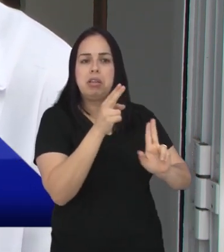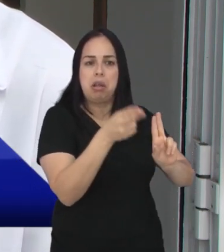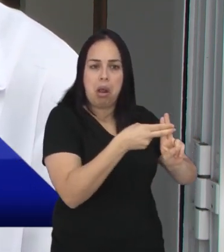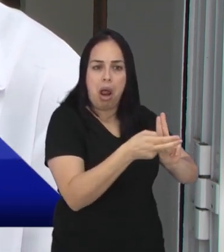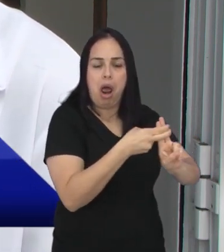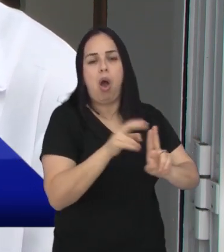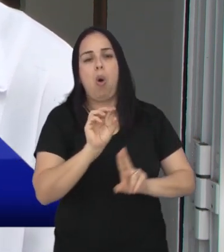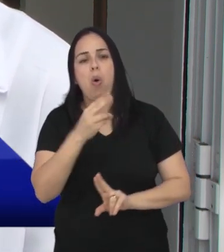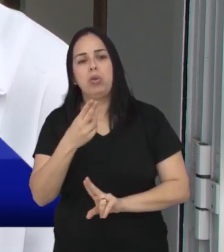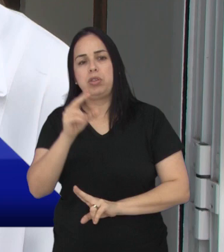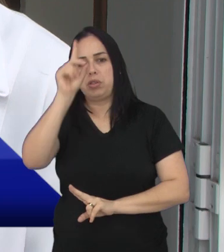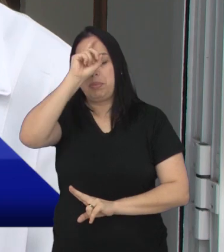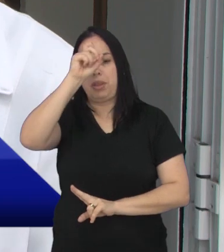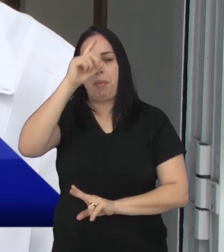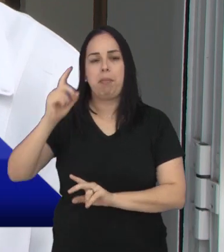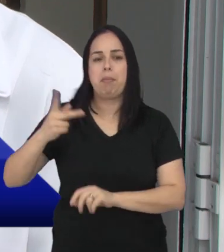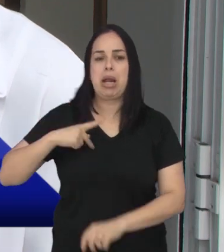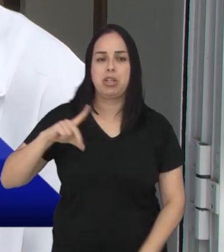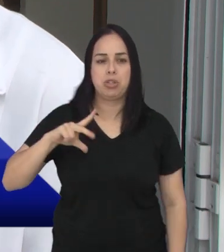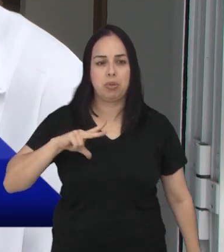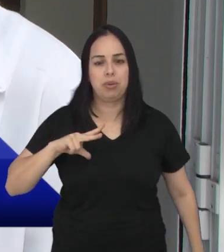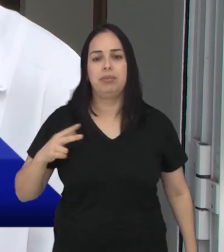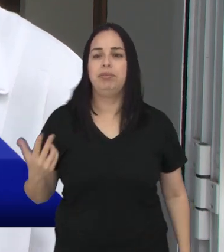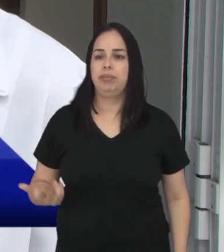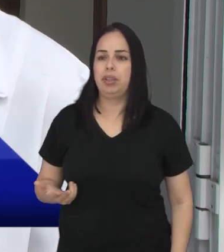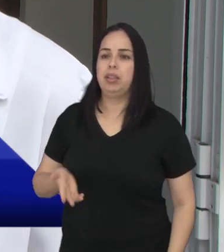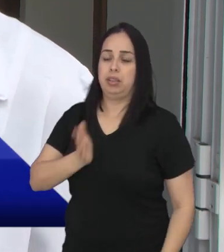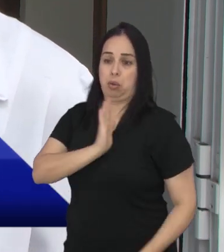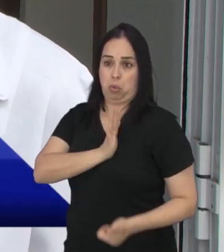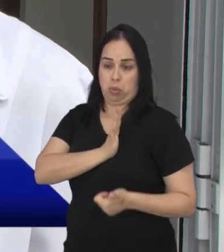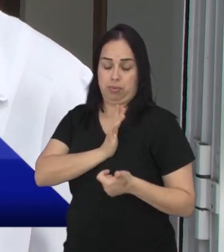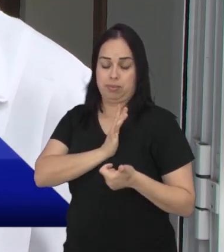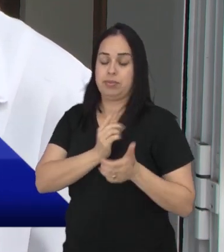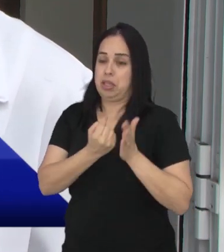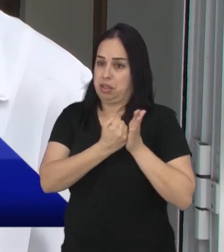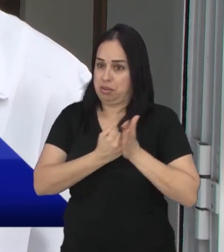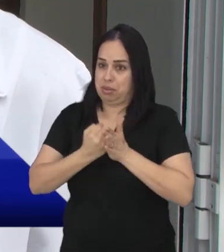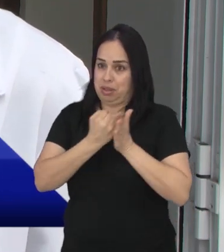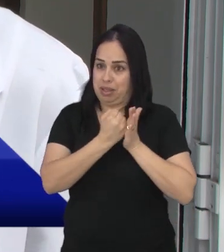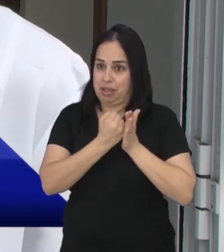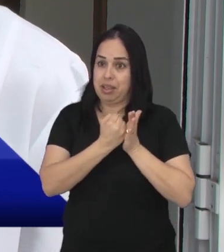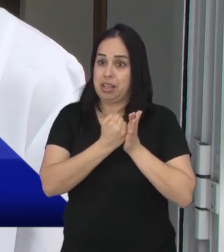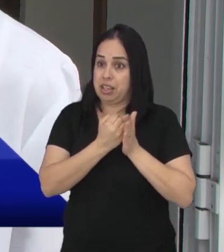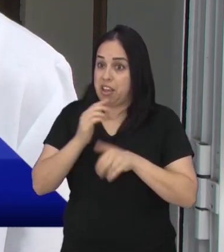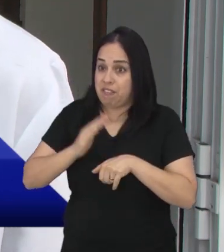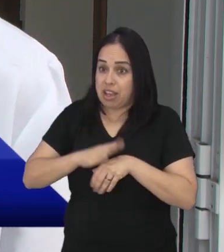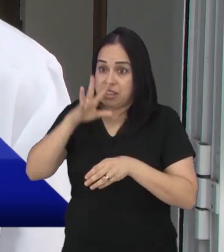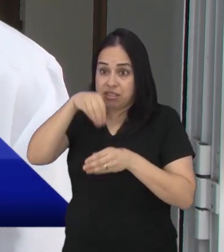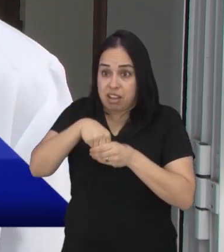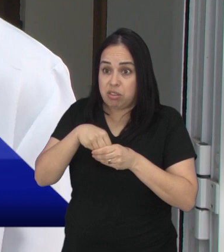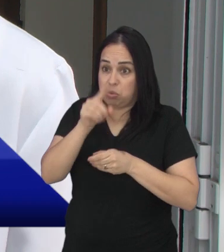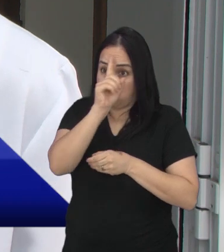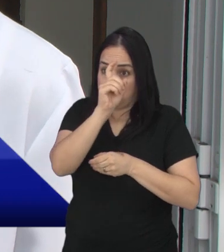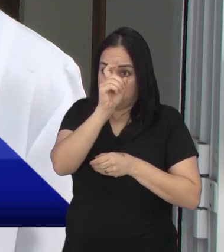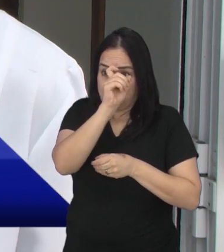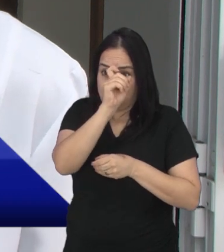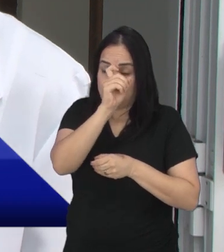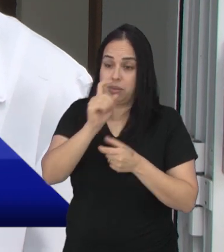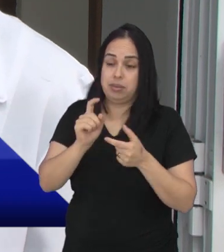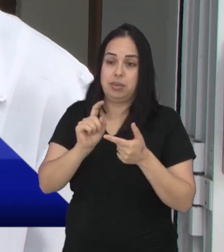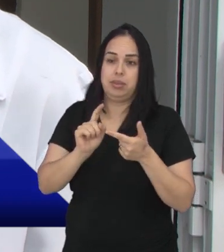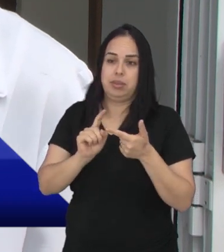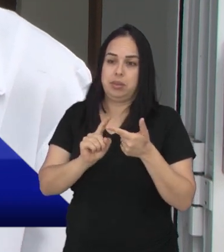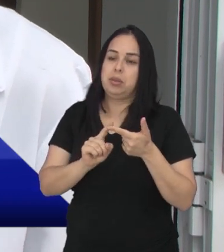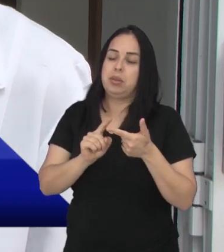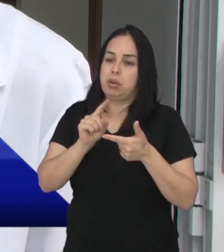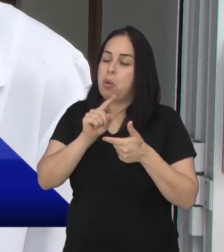disponíveis, tanto no SUS quanto na rede particular? A gente tem o teste do coraçãozinho, que é feito dentro do hospital, antes da